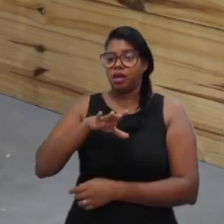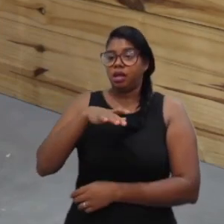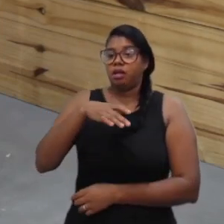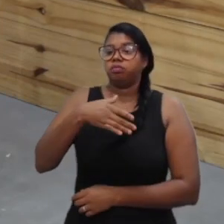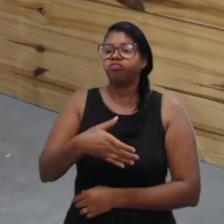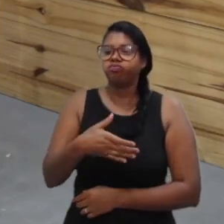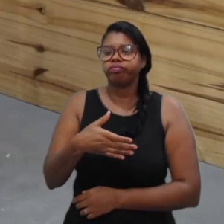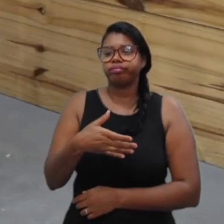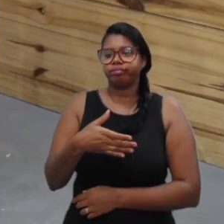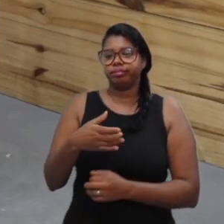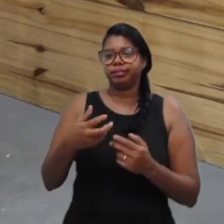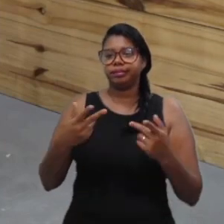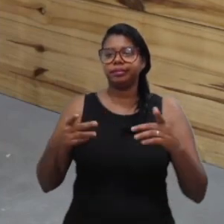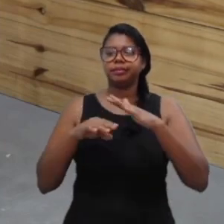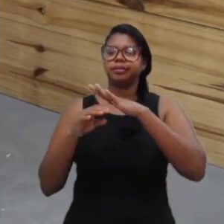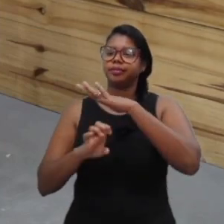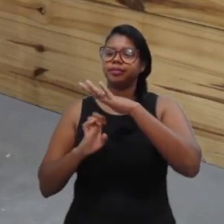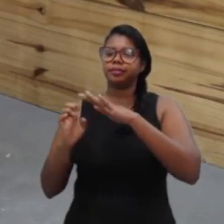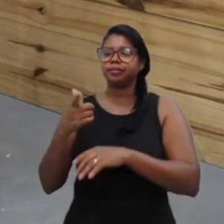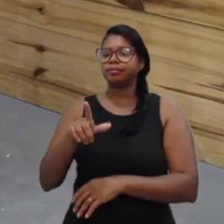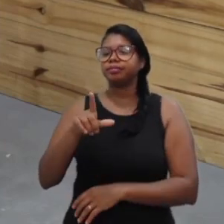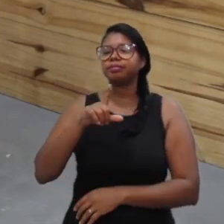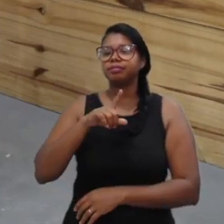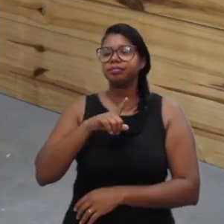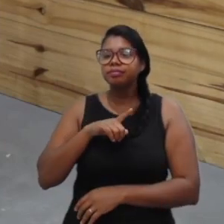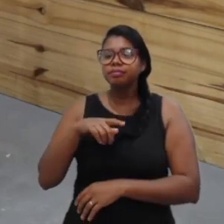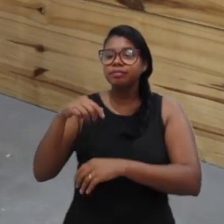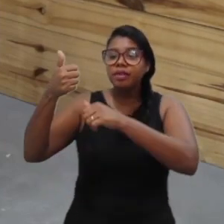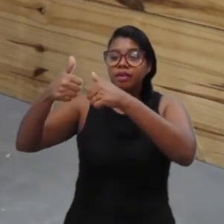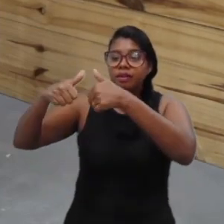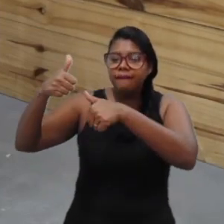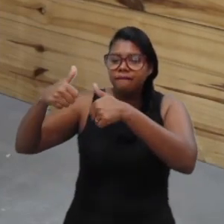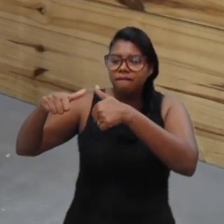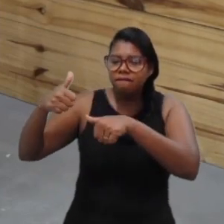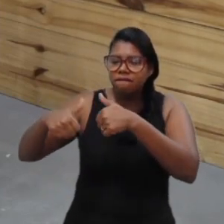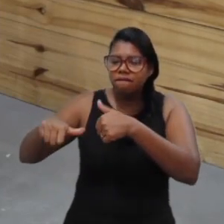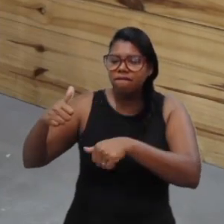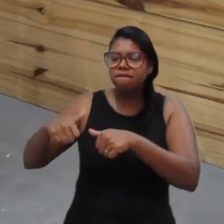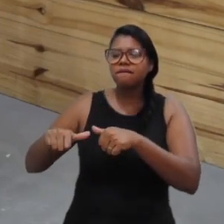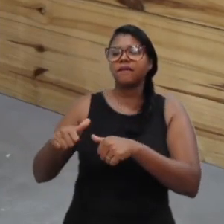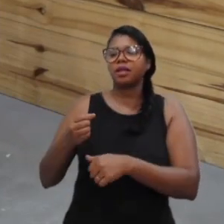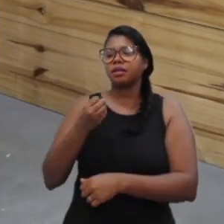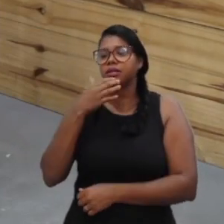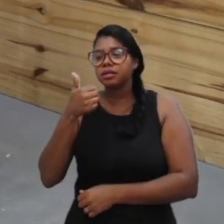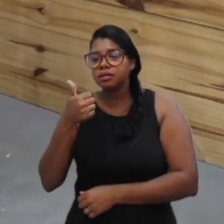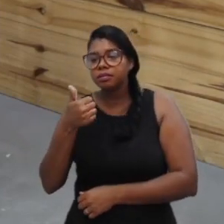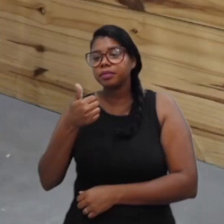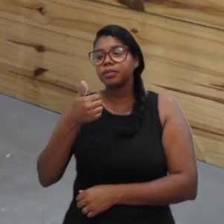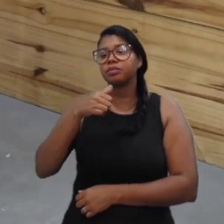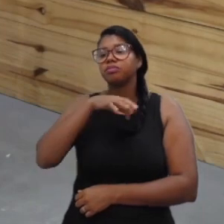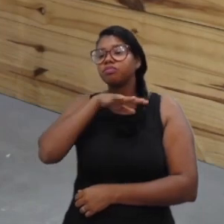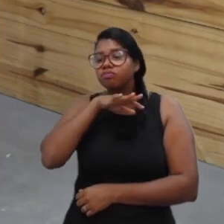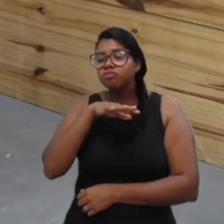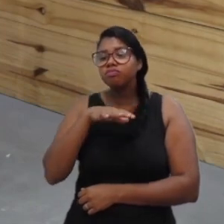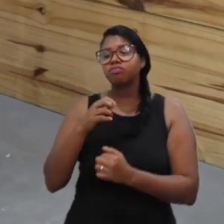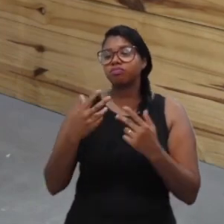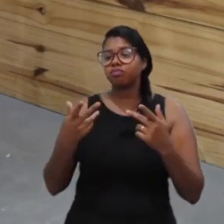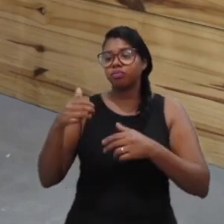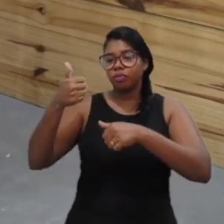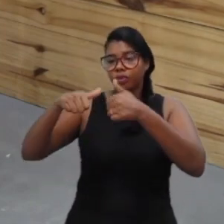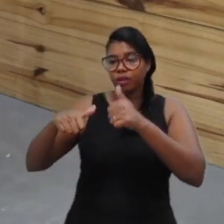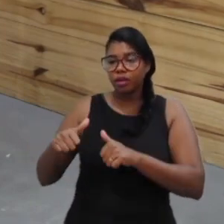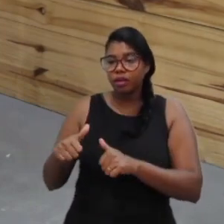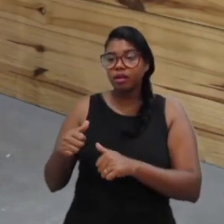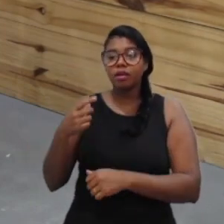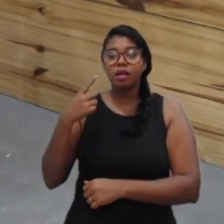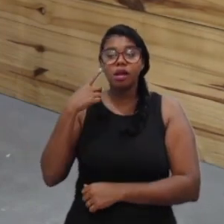infelizmente, algumas empresas não têm, de avaliar criticamente aquilo que está falando. Por quê? Porque, quando eu avalio, eu me